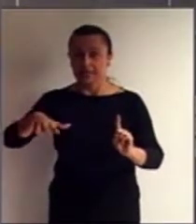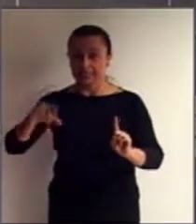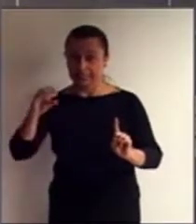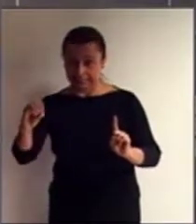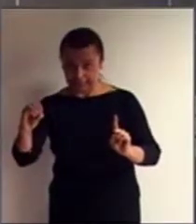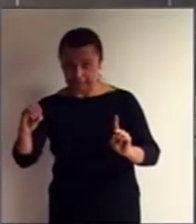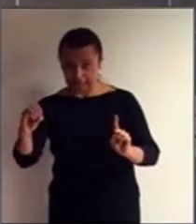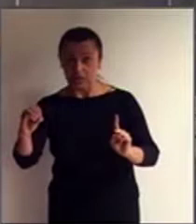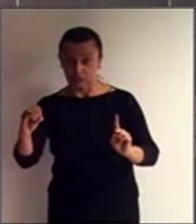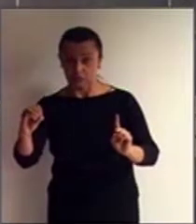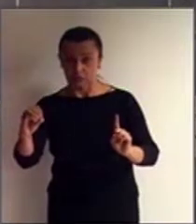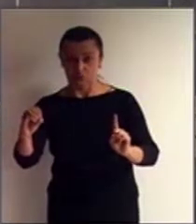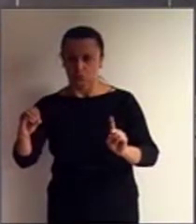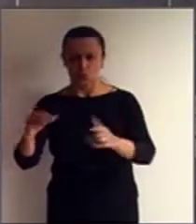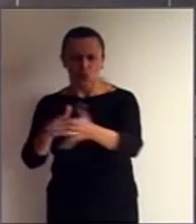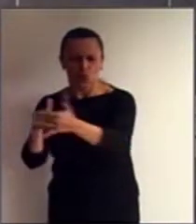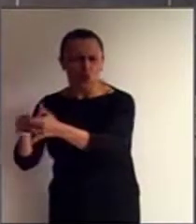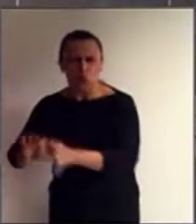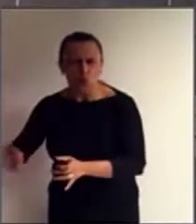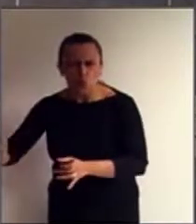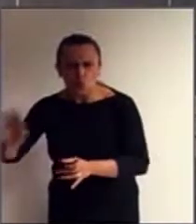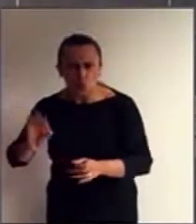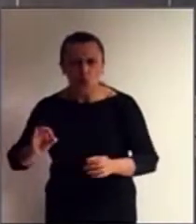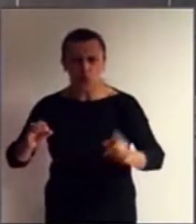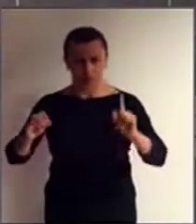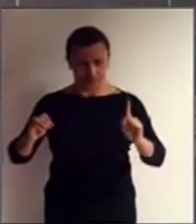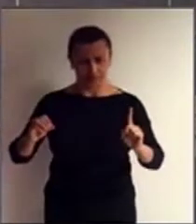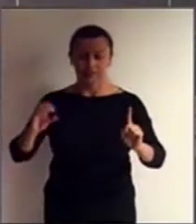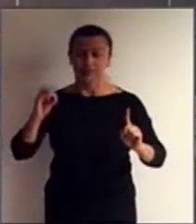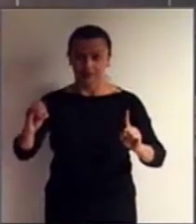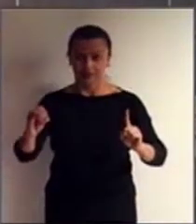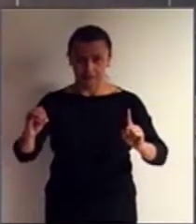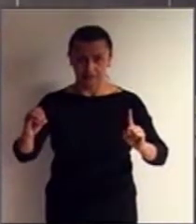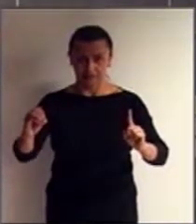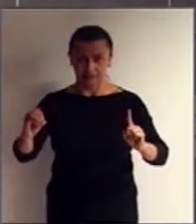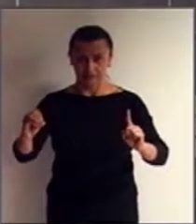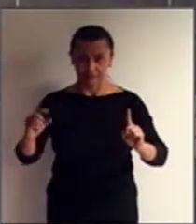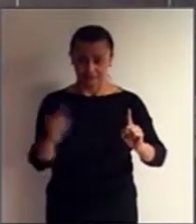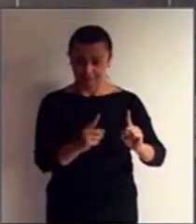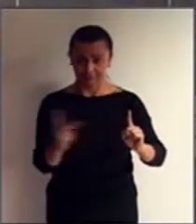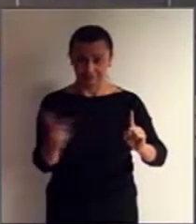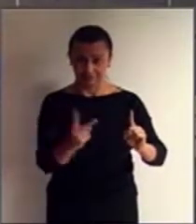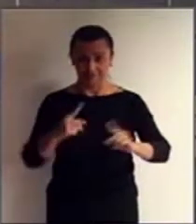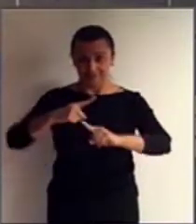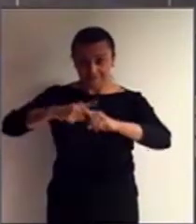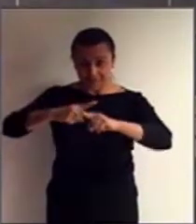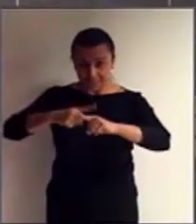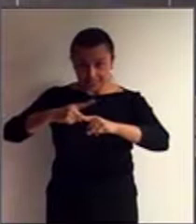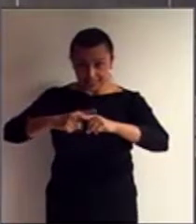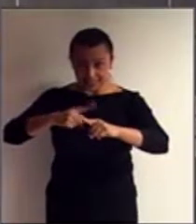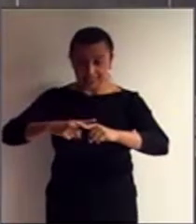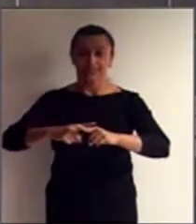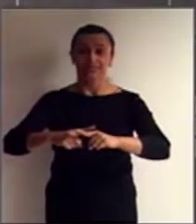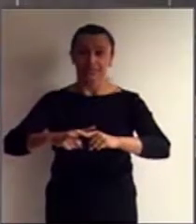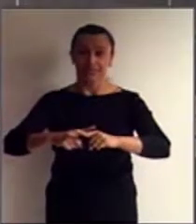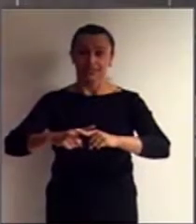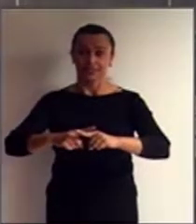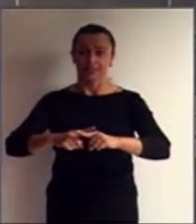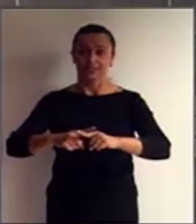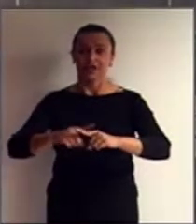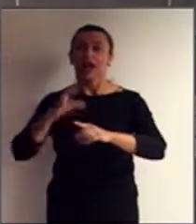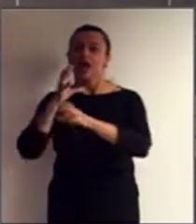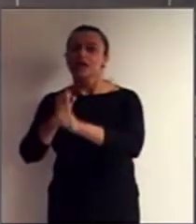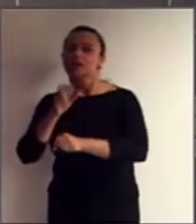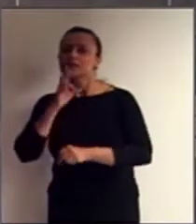livre de qualquer barreiras, obviamente que o resultado desta multiplicação será